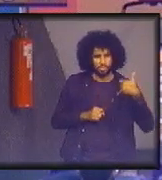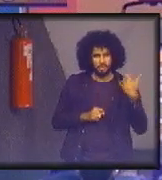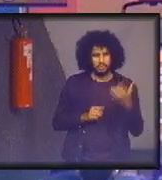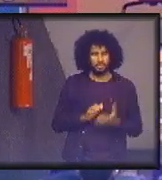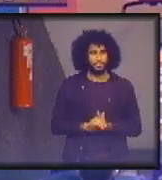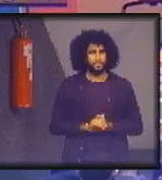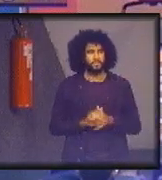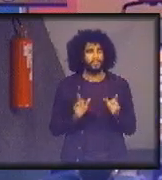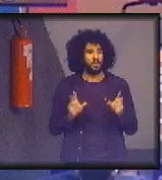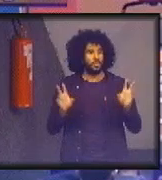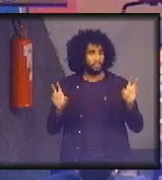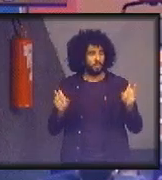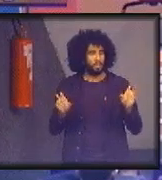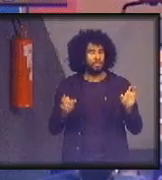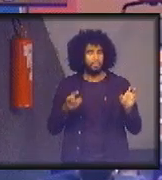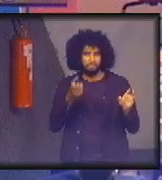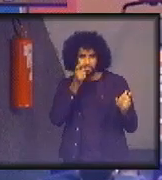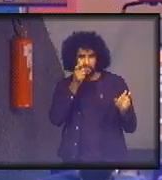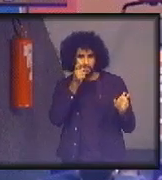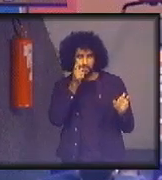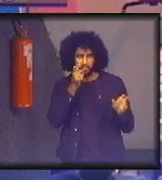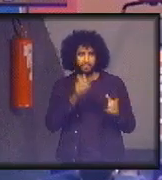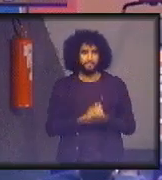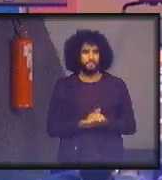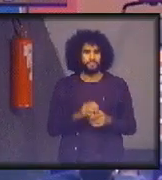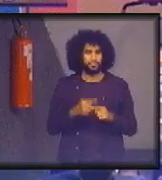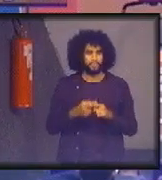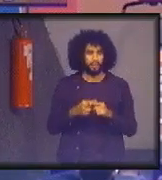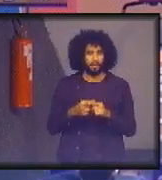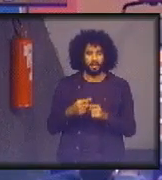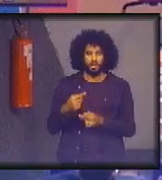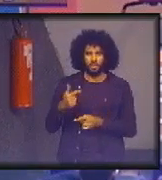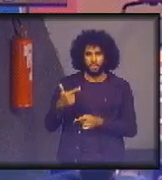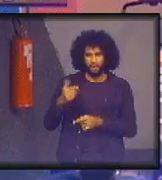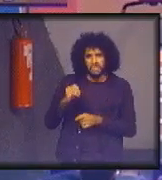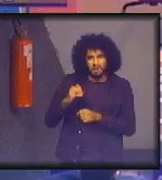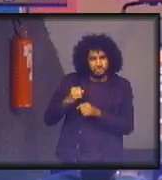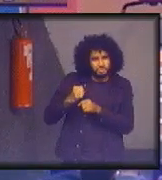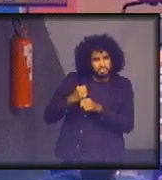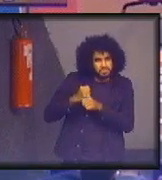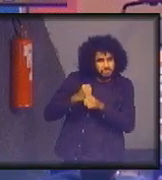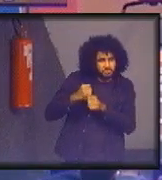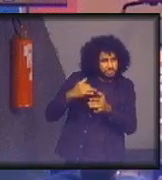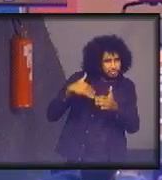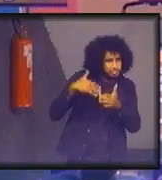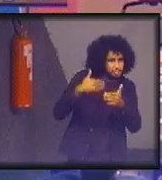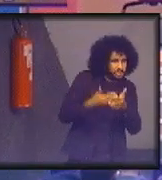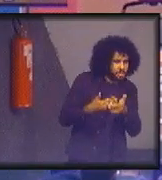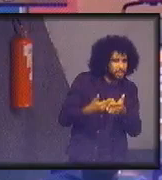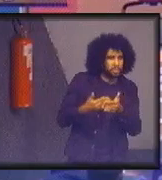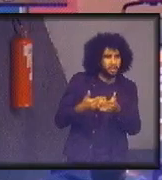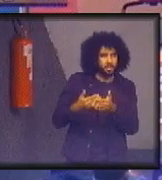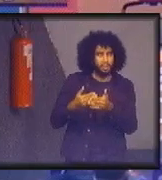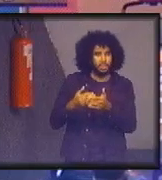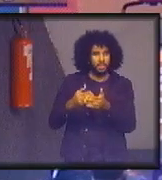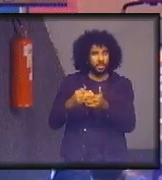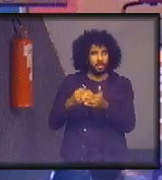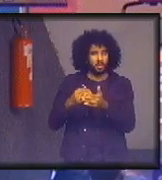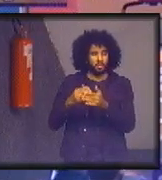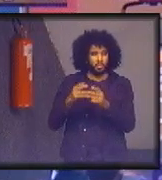esse é um tema interessante, porque, de 20 anos para cá, o tema de poluição do ar se transformou,